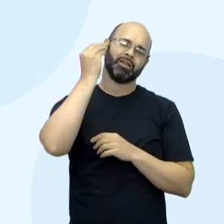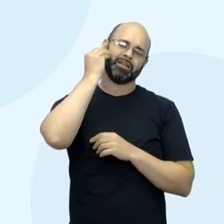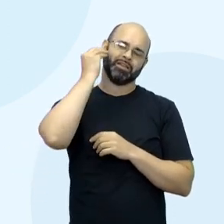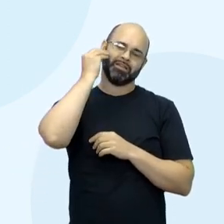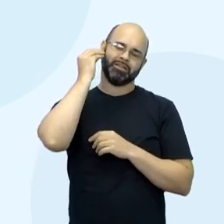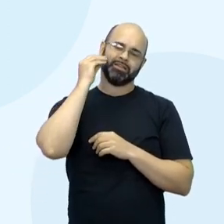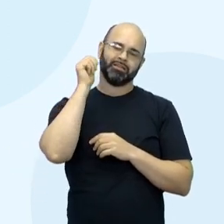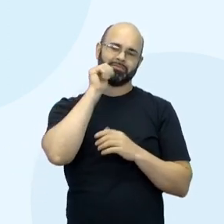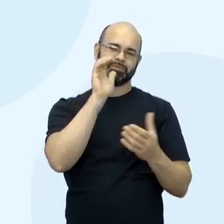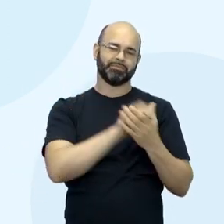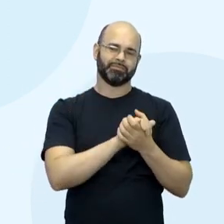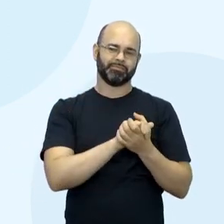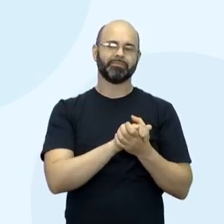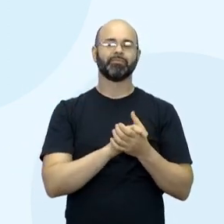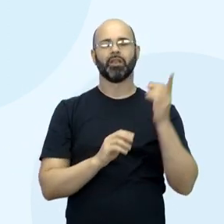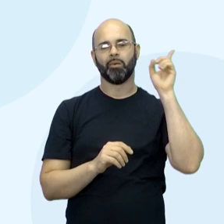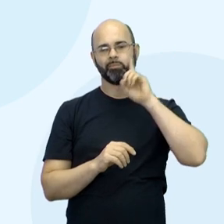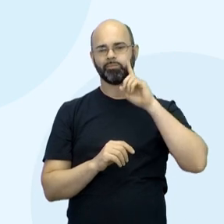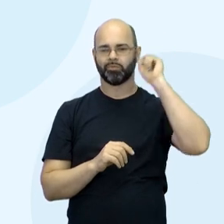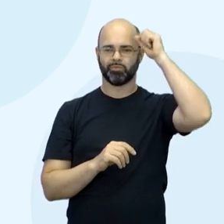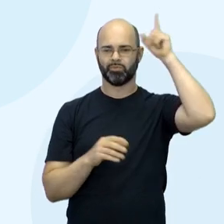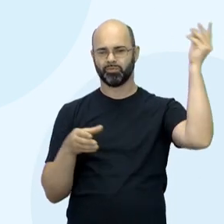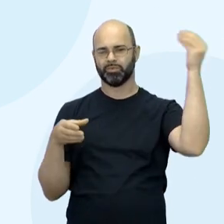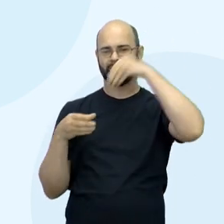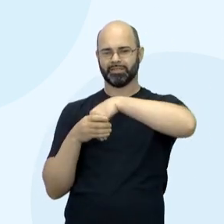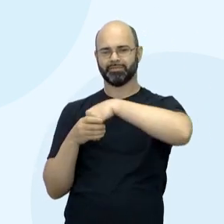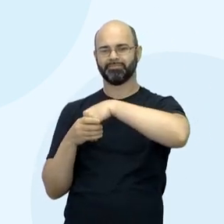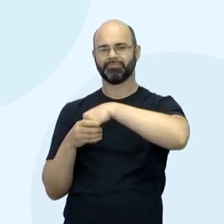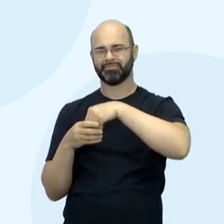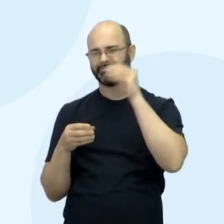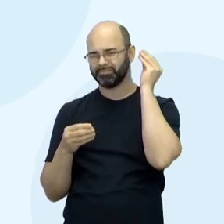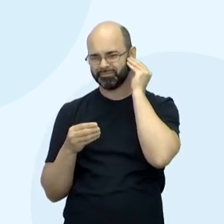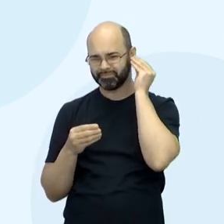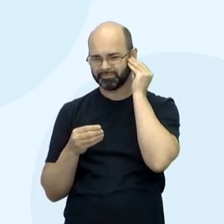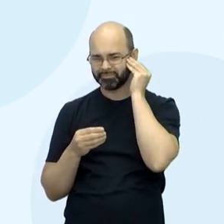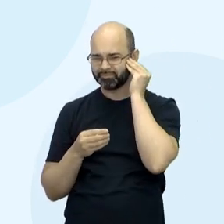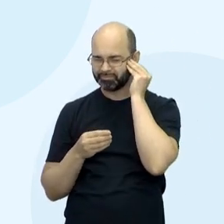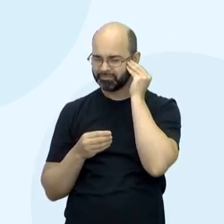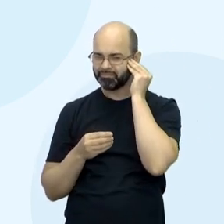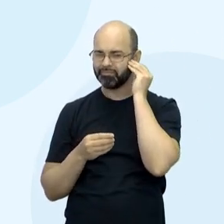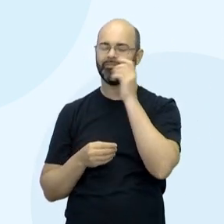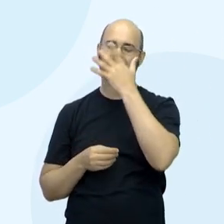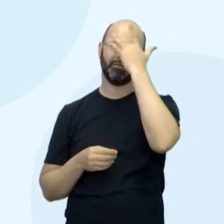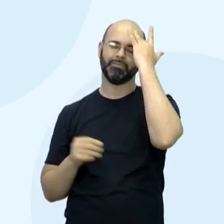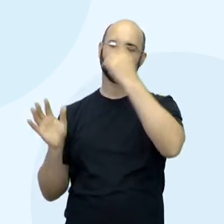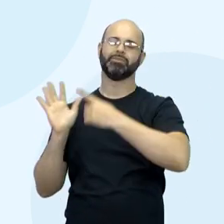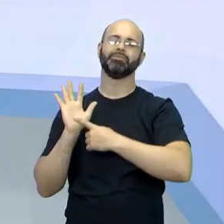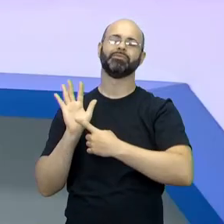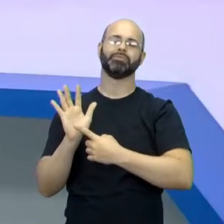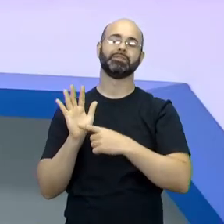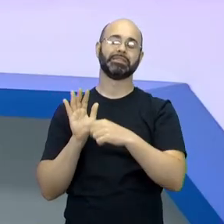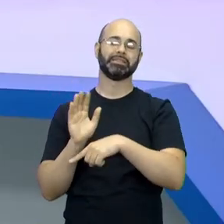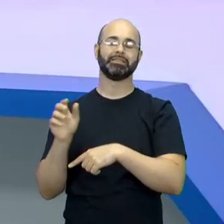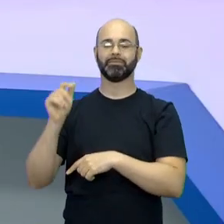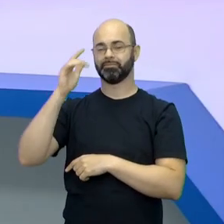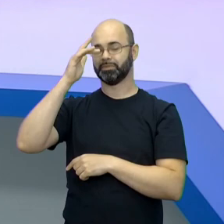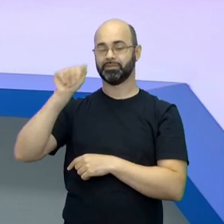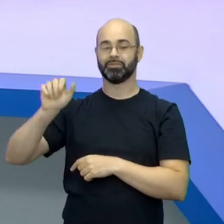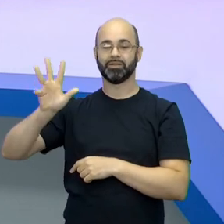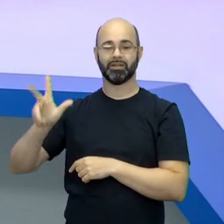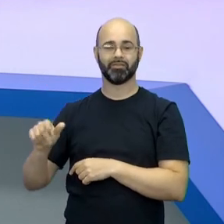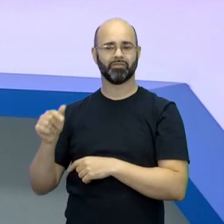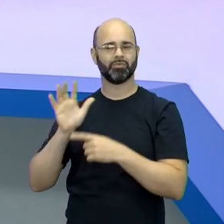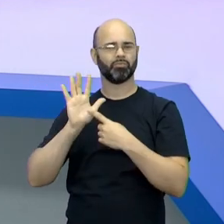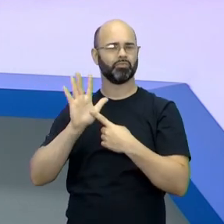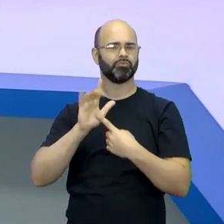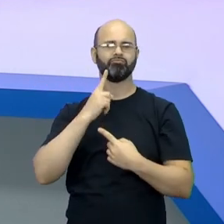americana, né? Tipo, ele, é aquela coisa do africano sempre querer, parece que quer, anseia